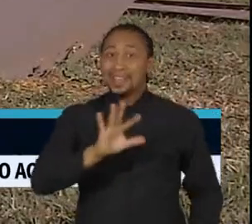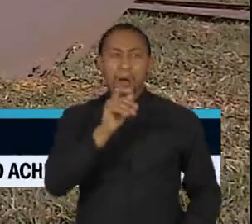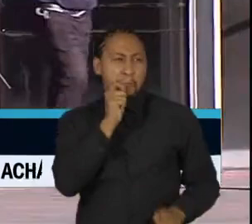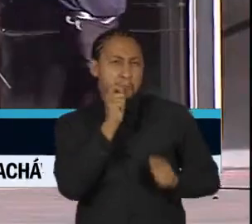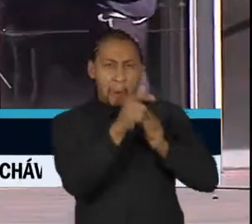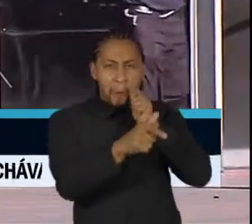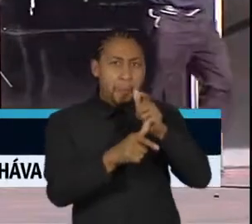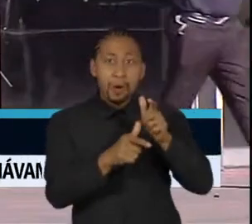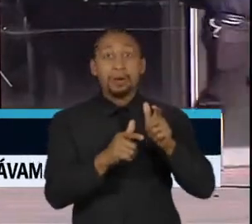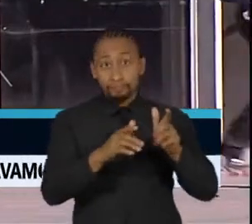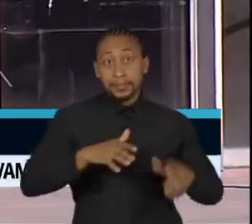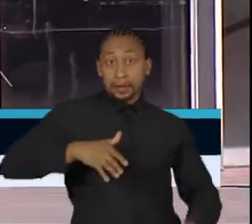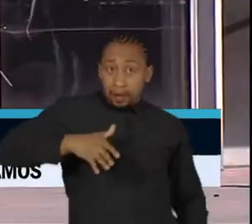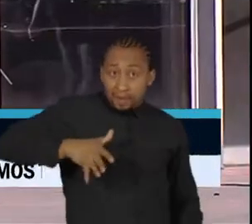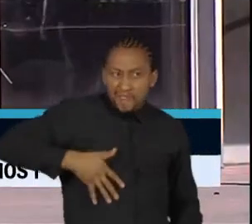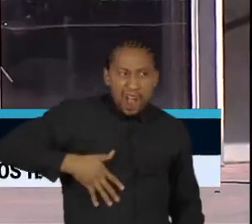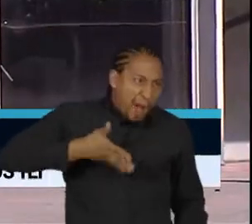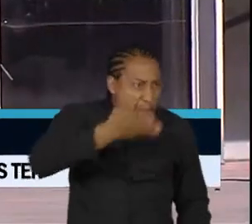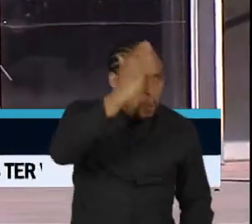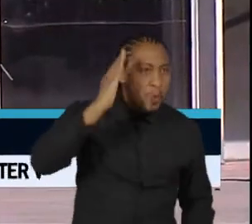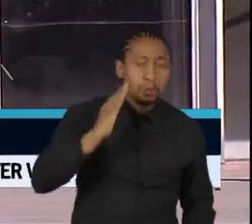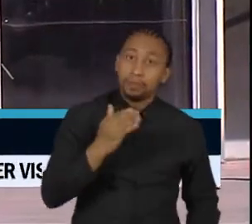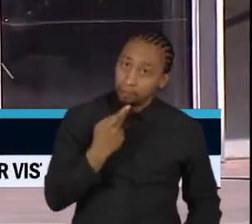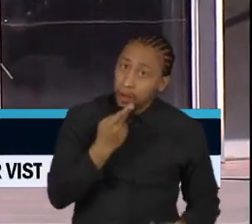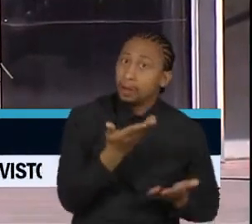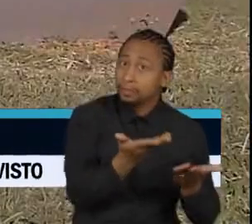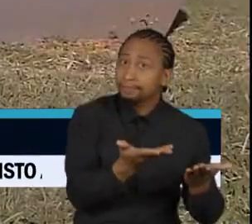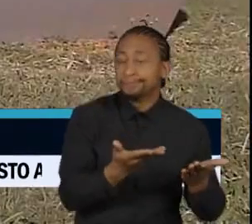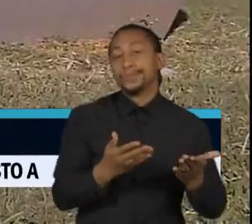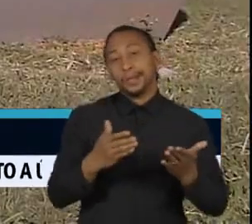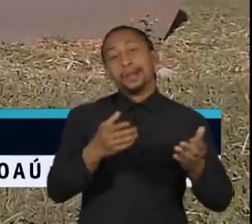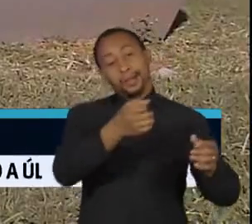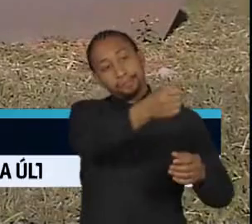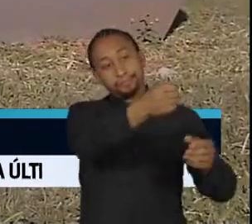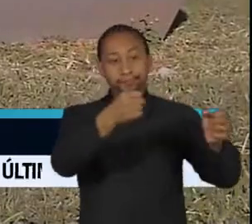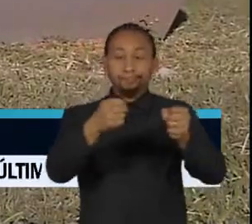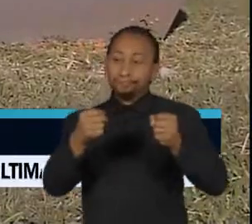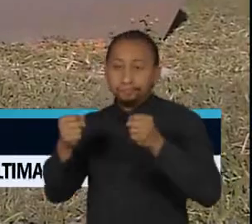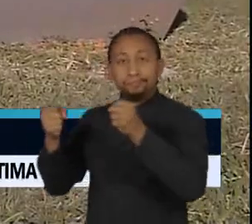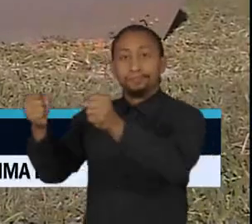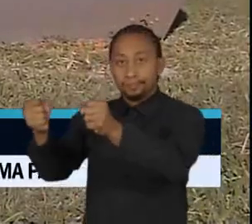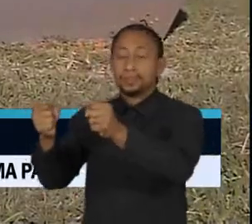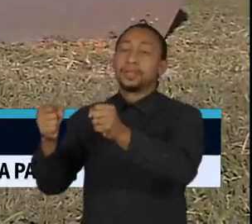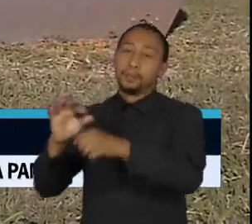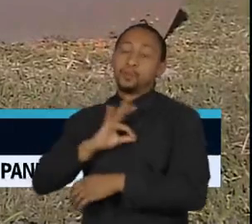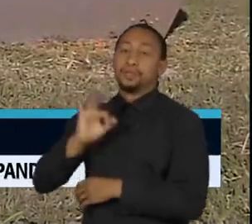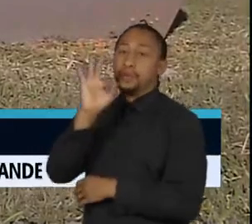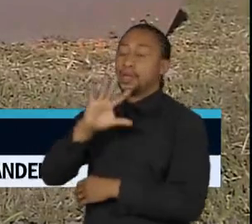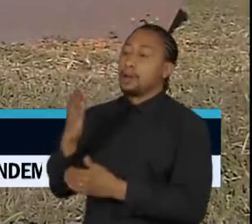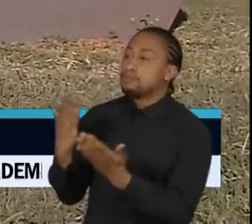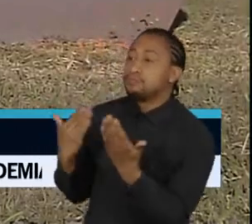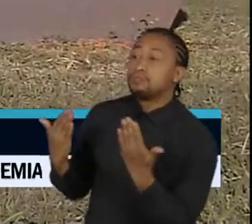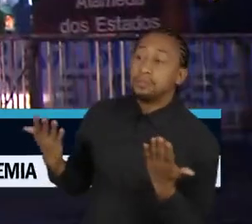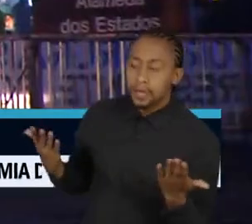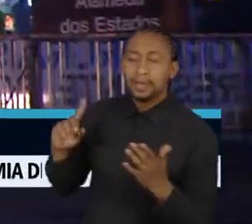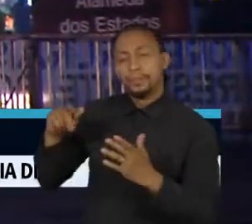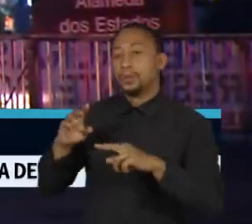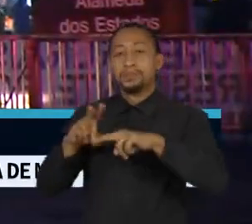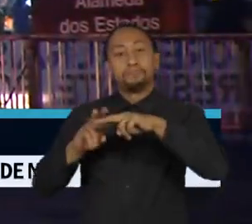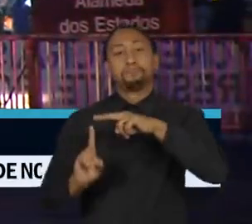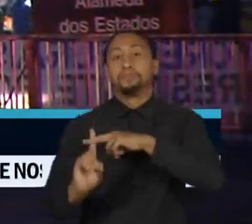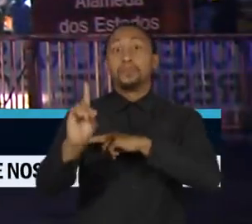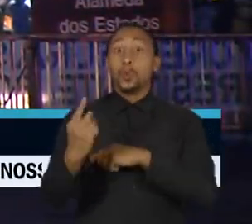vagabundos. Ambos foram levados para a superintendência da PF no Distrito Federal e depois liberados. Um deles estava armado.